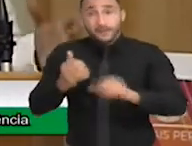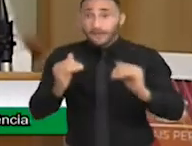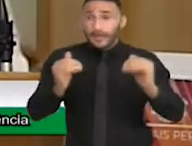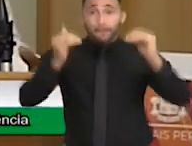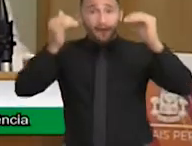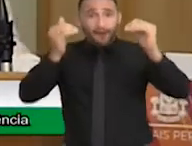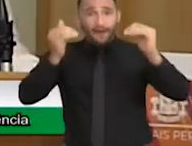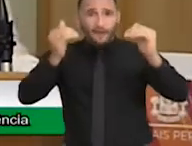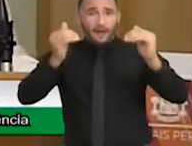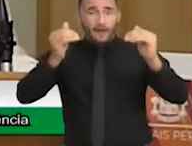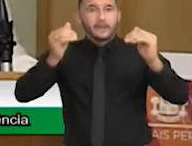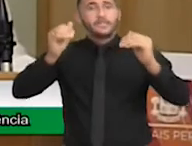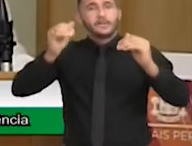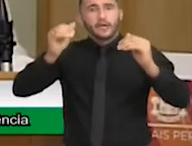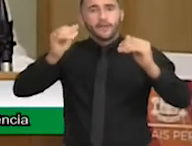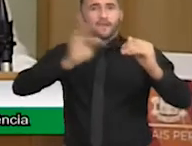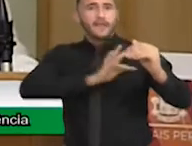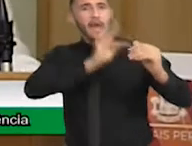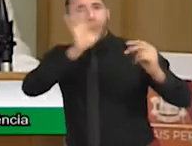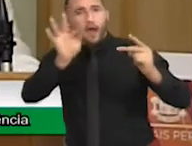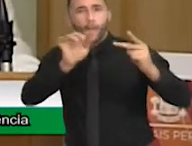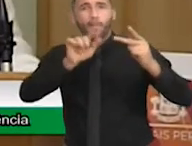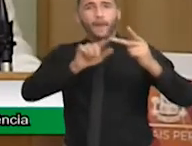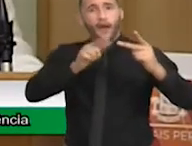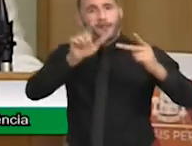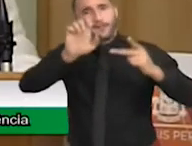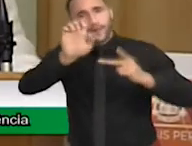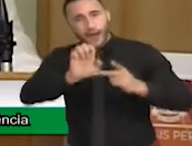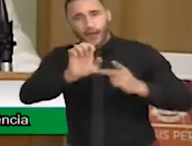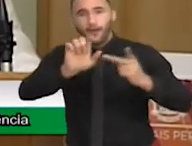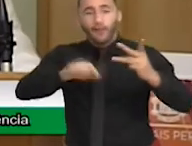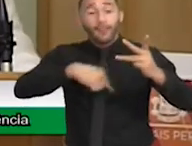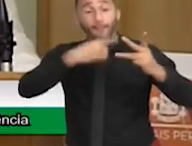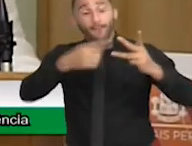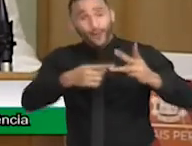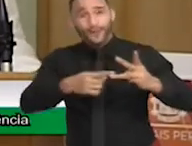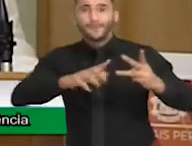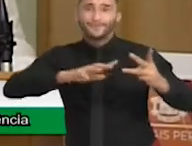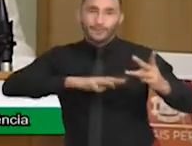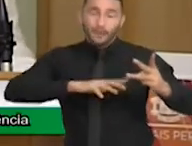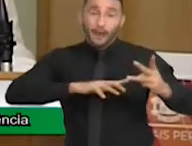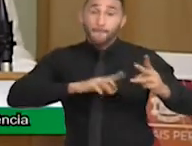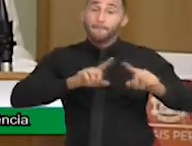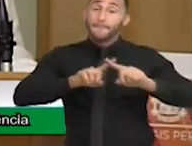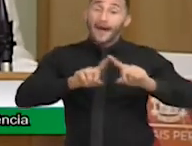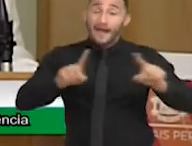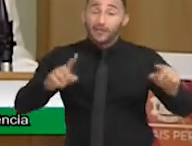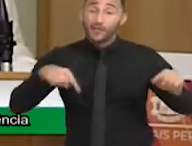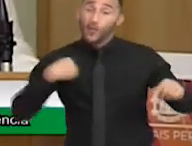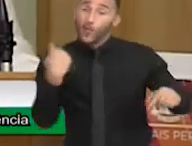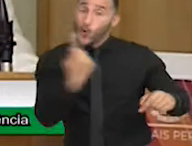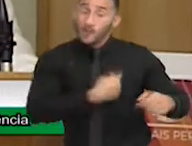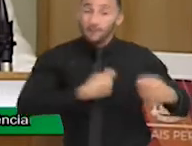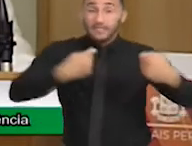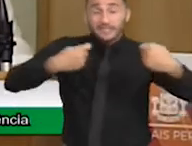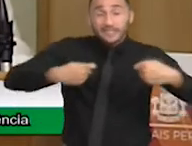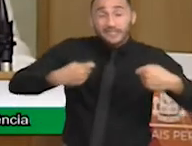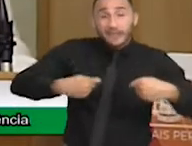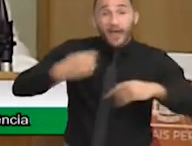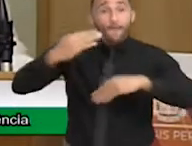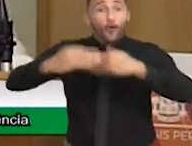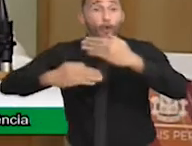gente tem que melhorar, crescer muito em termos de consciência, consciência social, consciência filosófica,